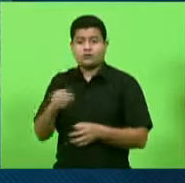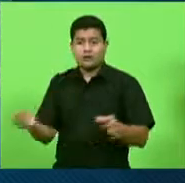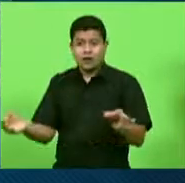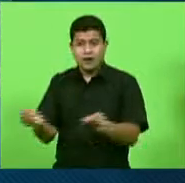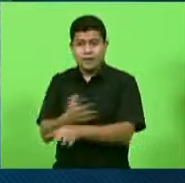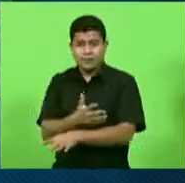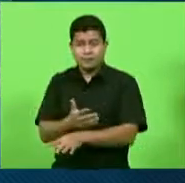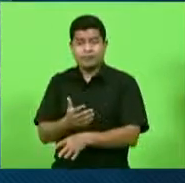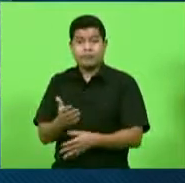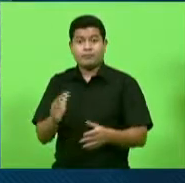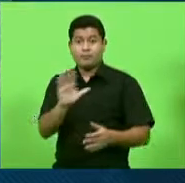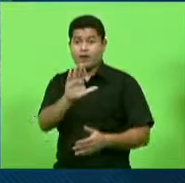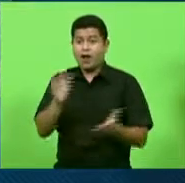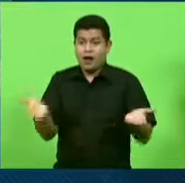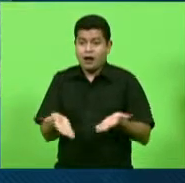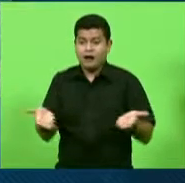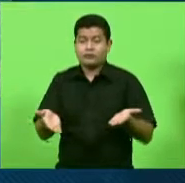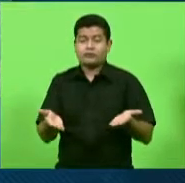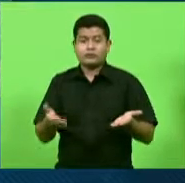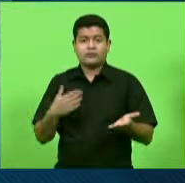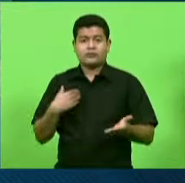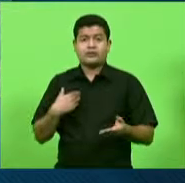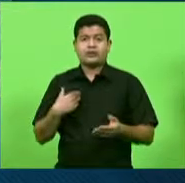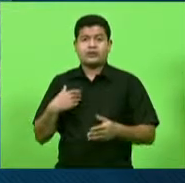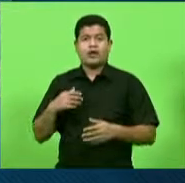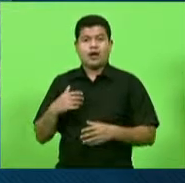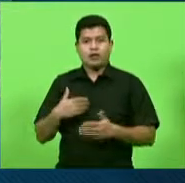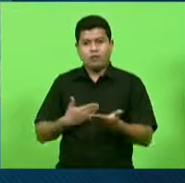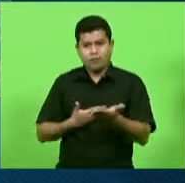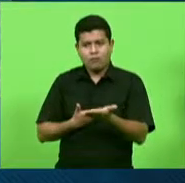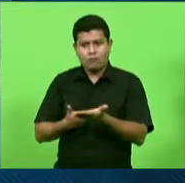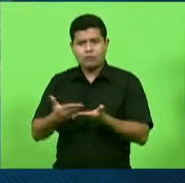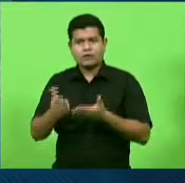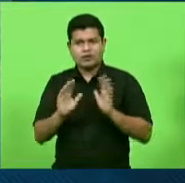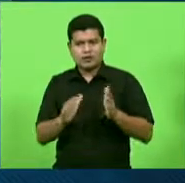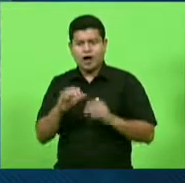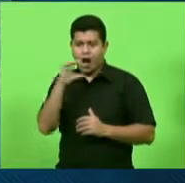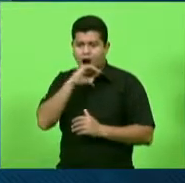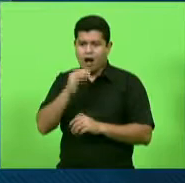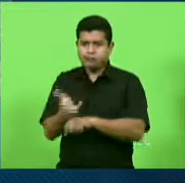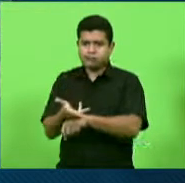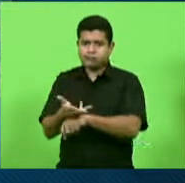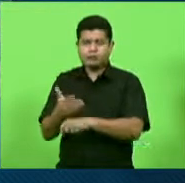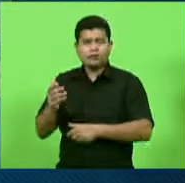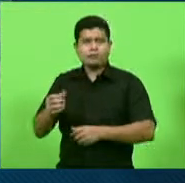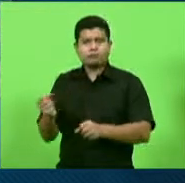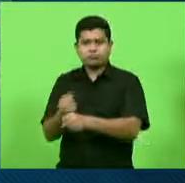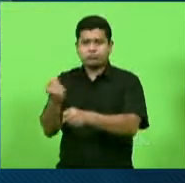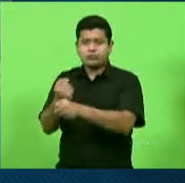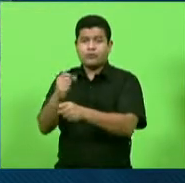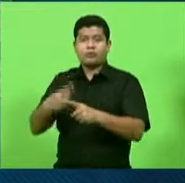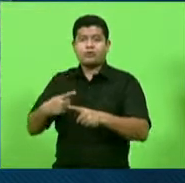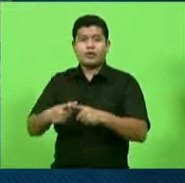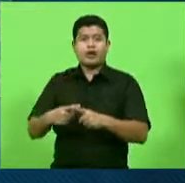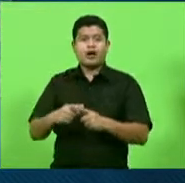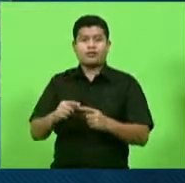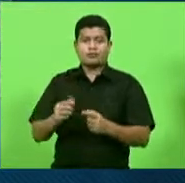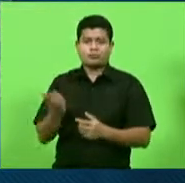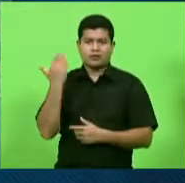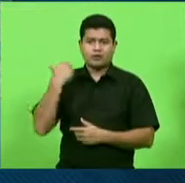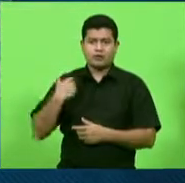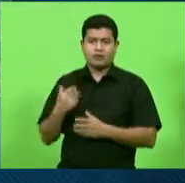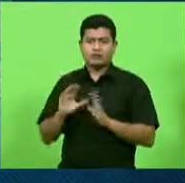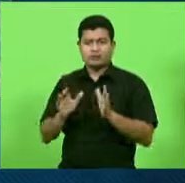parte em que a obra, ela desanda, ela vai mais rápido. Aquela parte de aterro, tudo isso já está